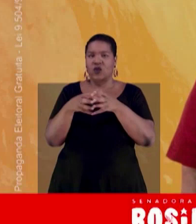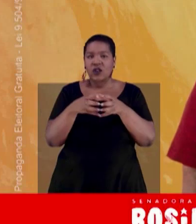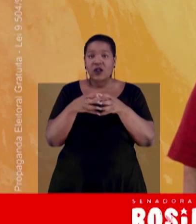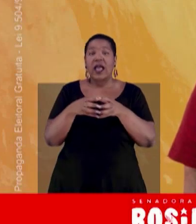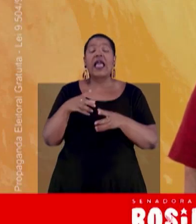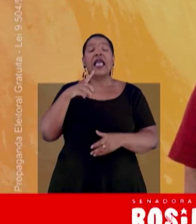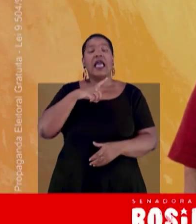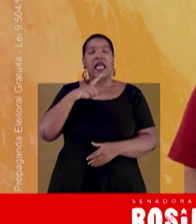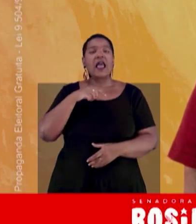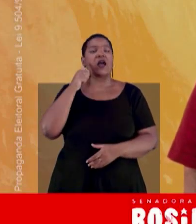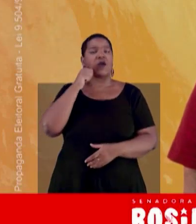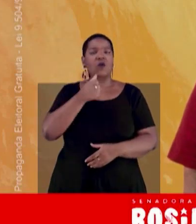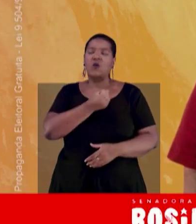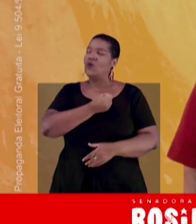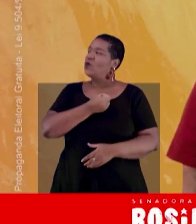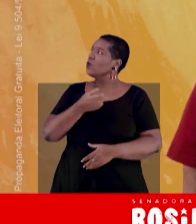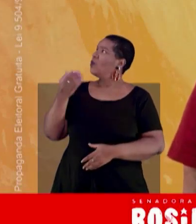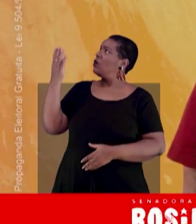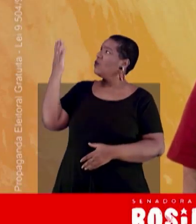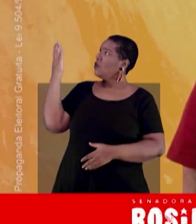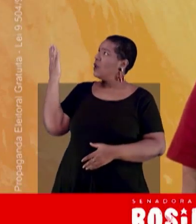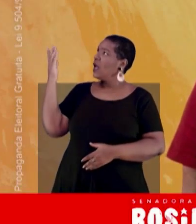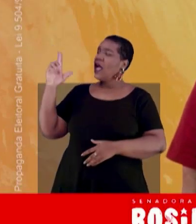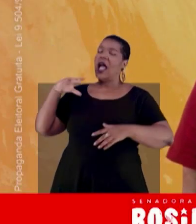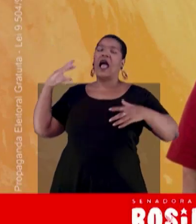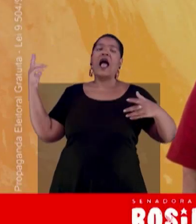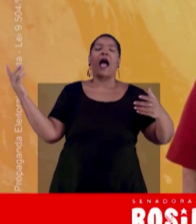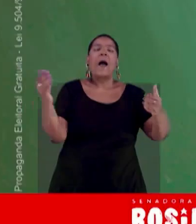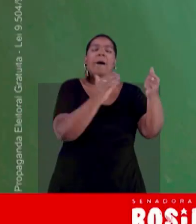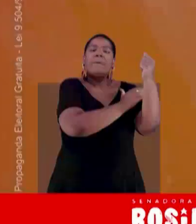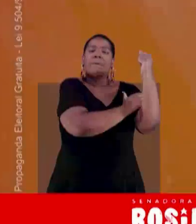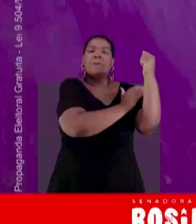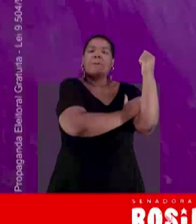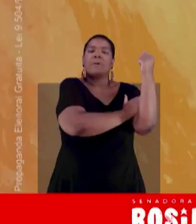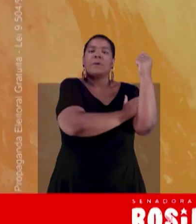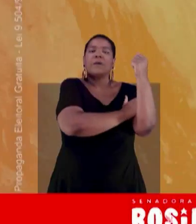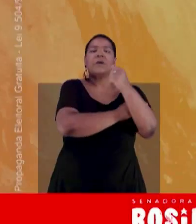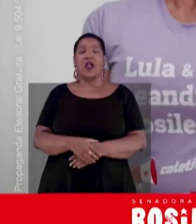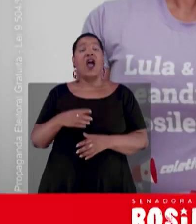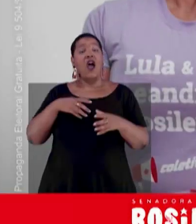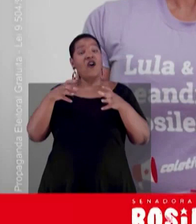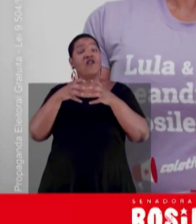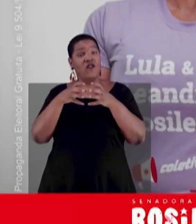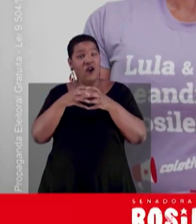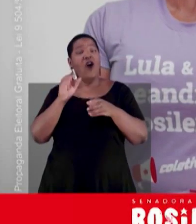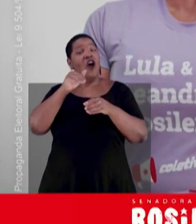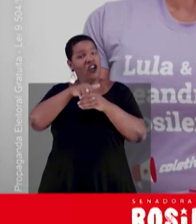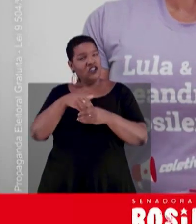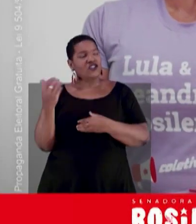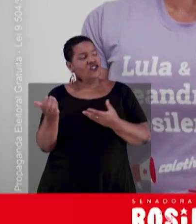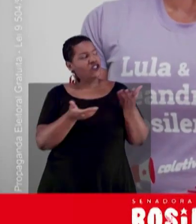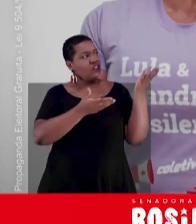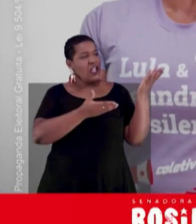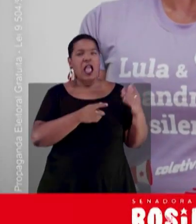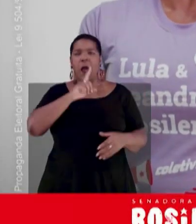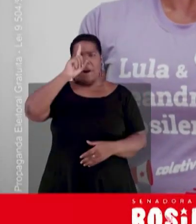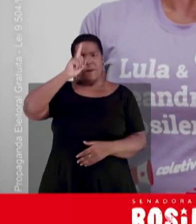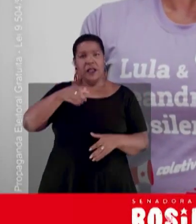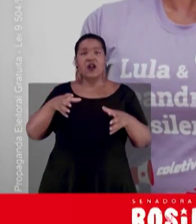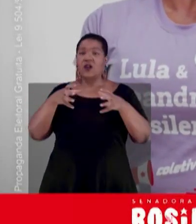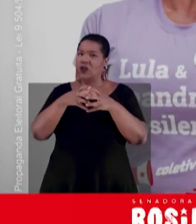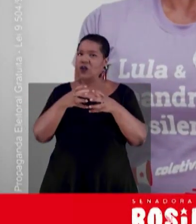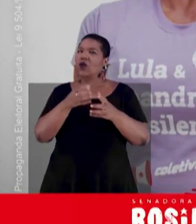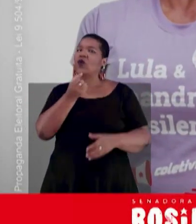Coletiva Somos, Ellen Frida, 13-180. Abraço de luta. Vote Coletivação.